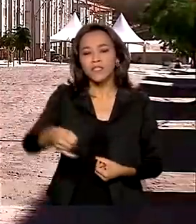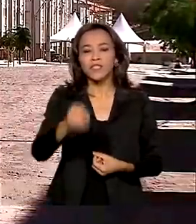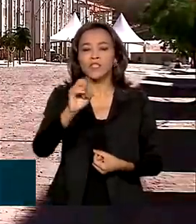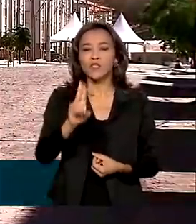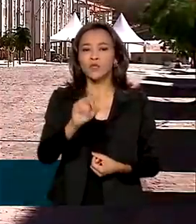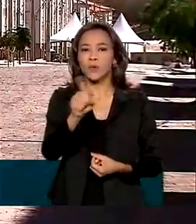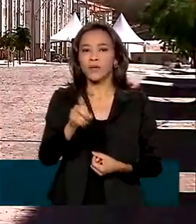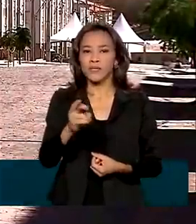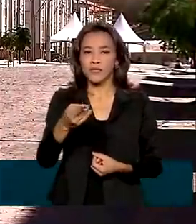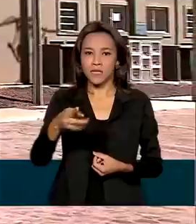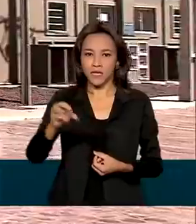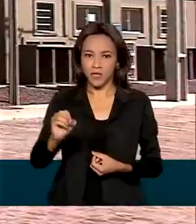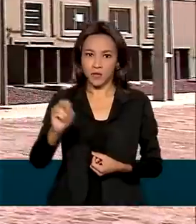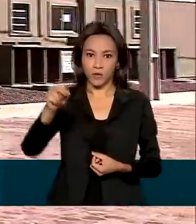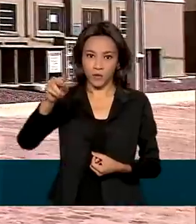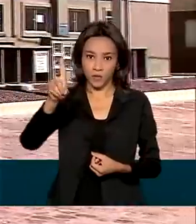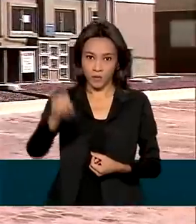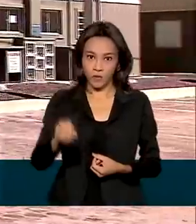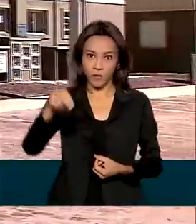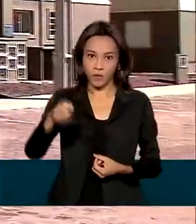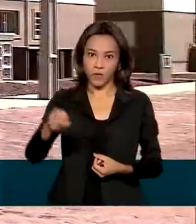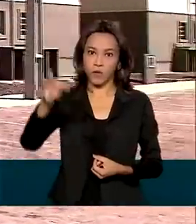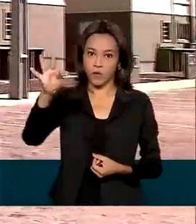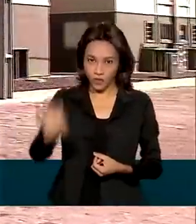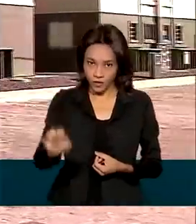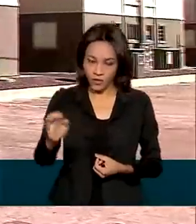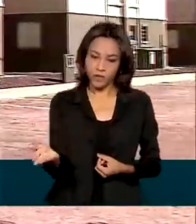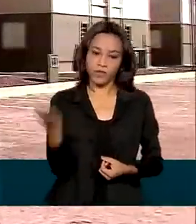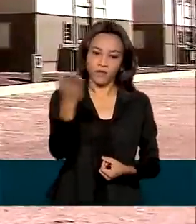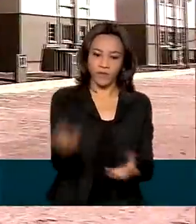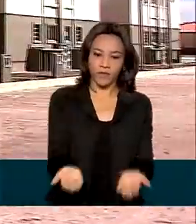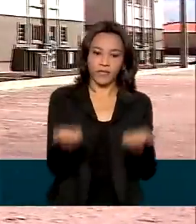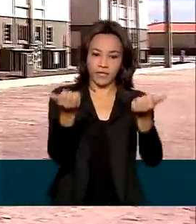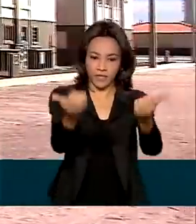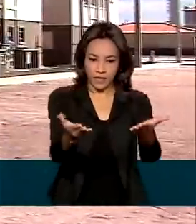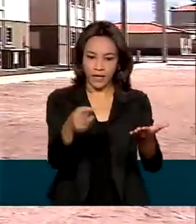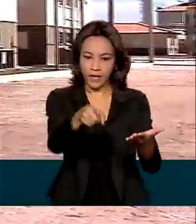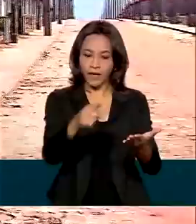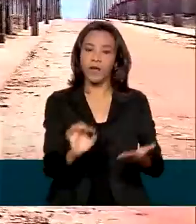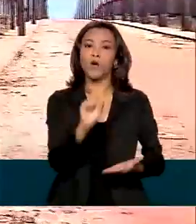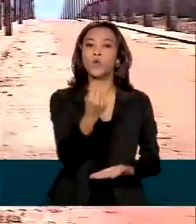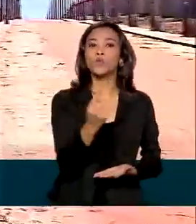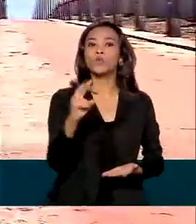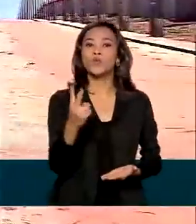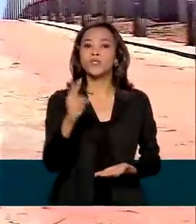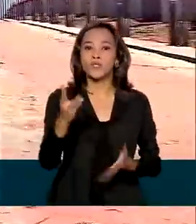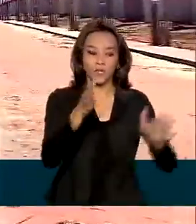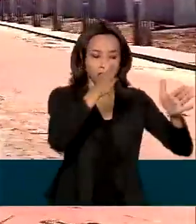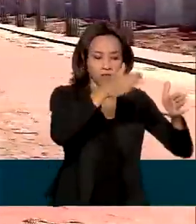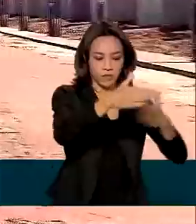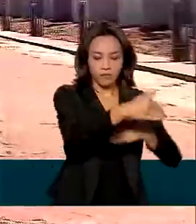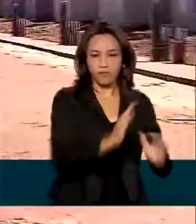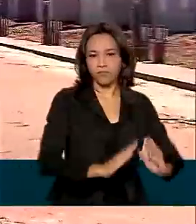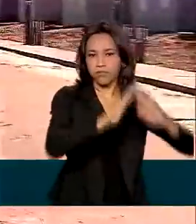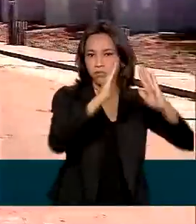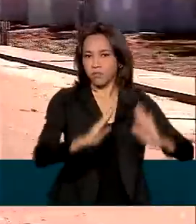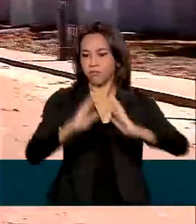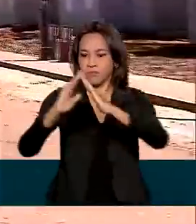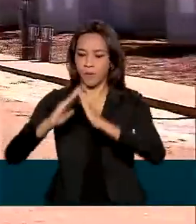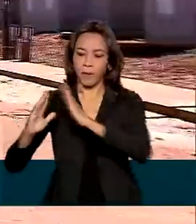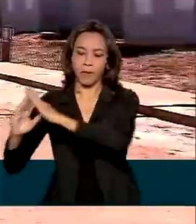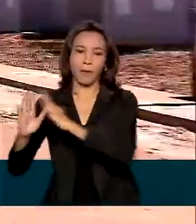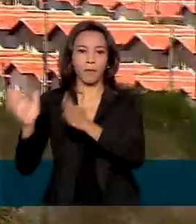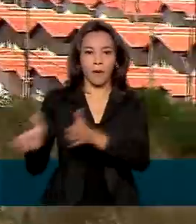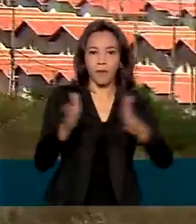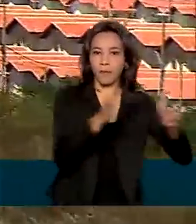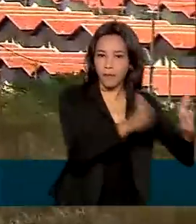dois dos empreendimentos. O residencial Leandro Bezerra de Menezes, 1, 2 e 3, e o residencial Padre Cícero, 2